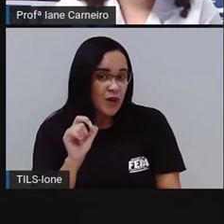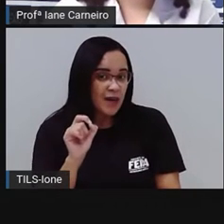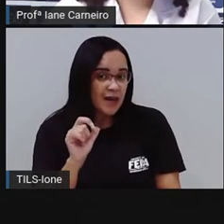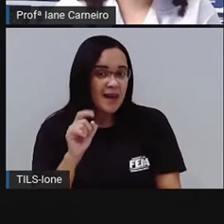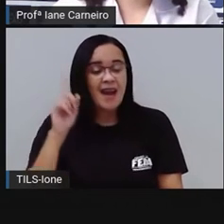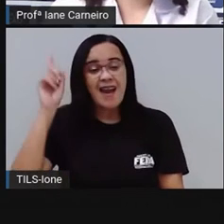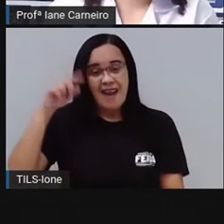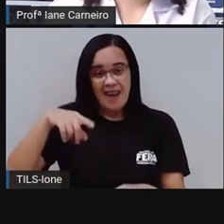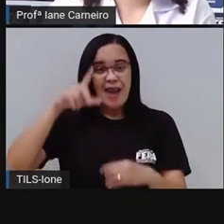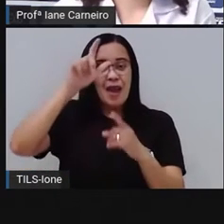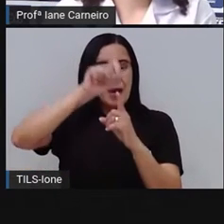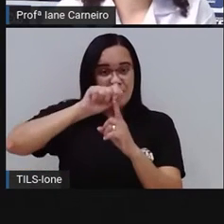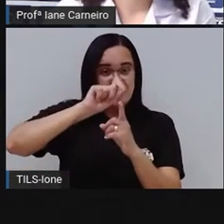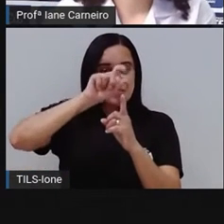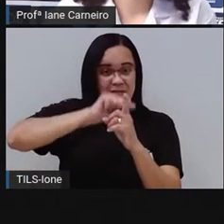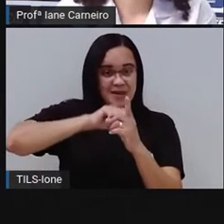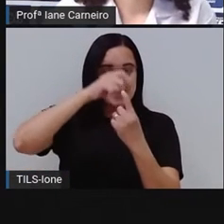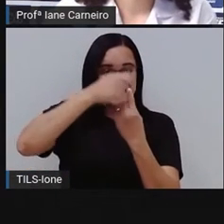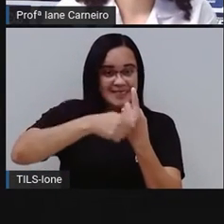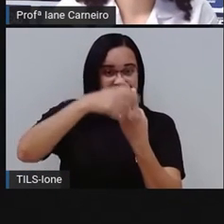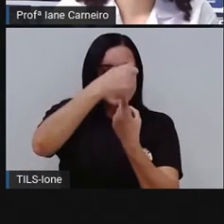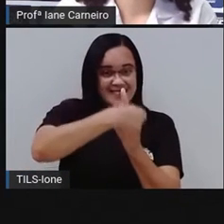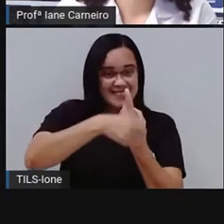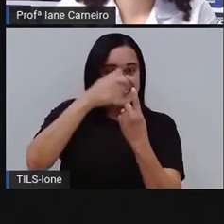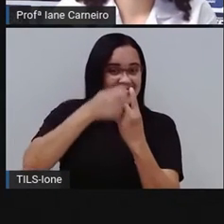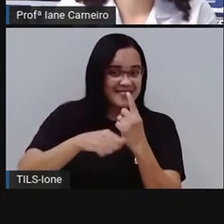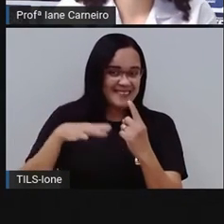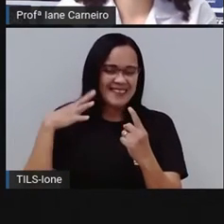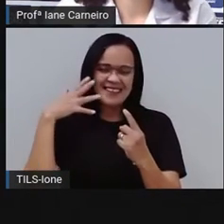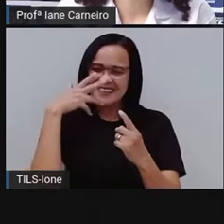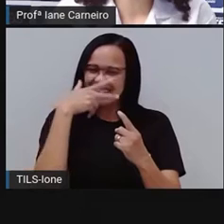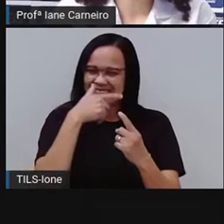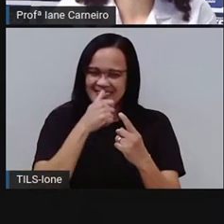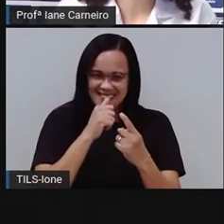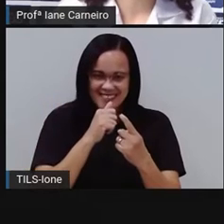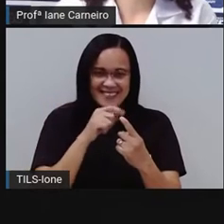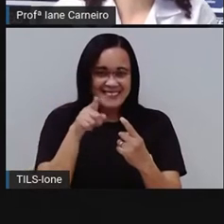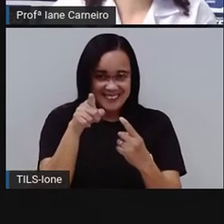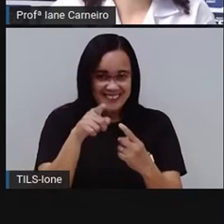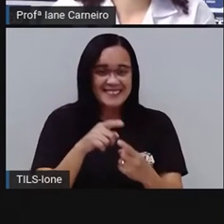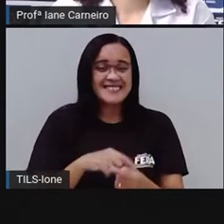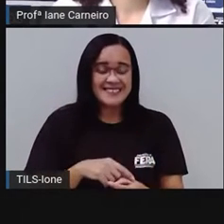Banana. Olha só que linda. Escreve aí o nome, banana.